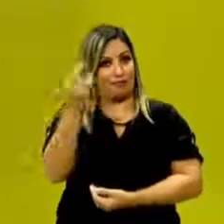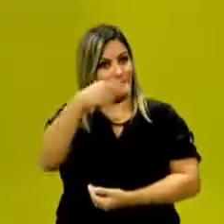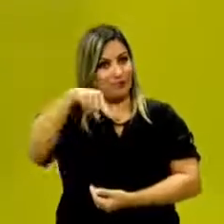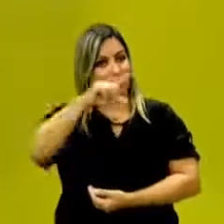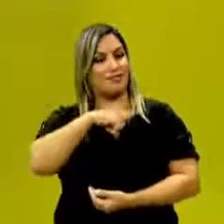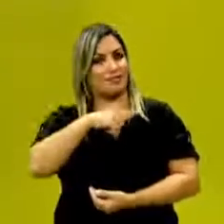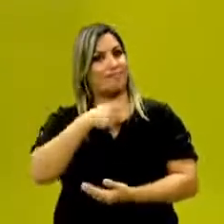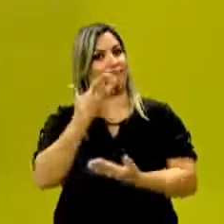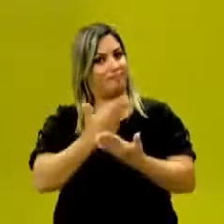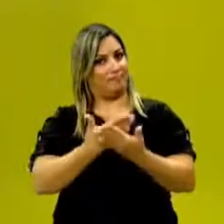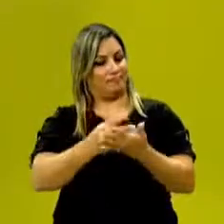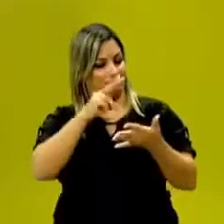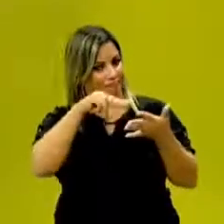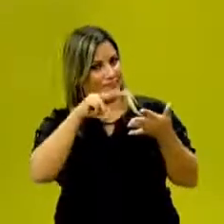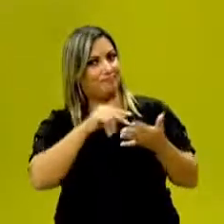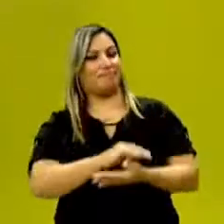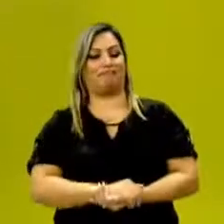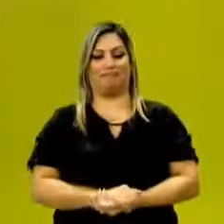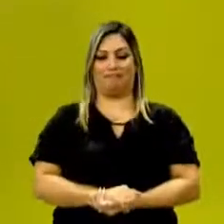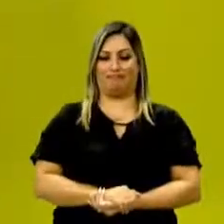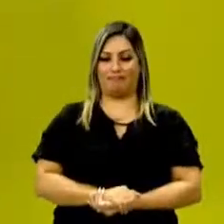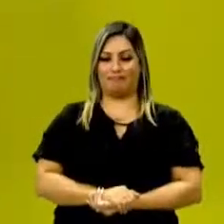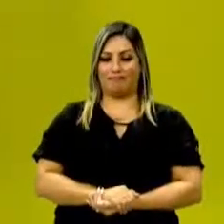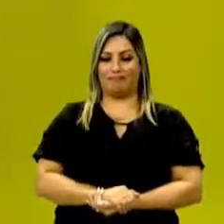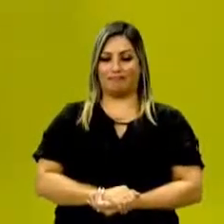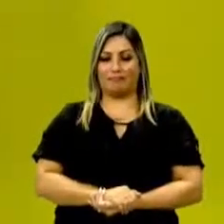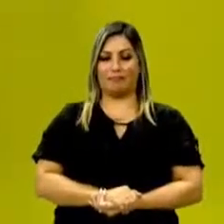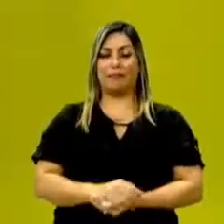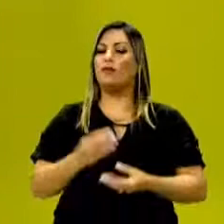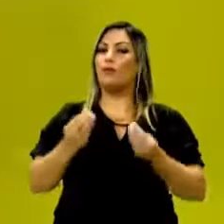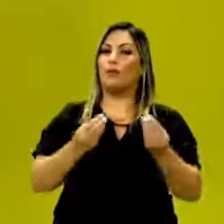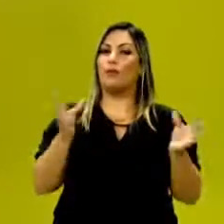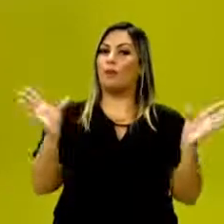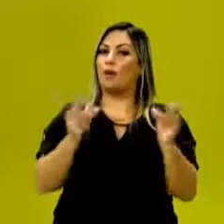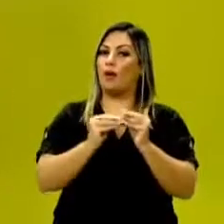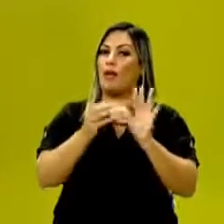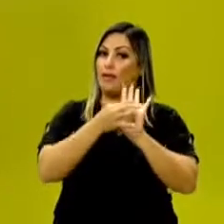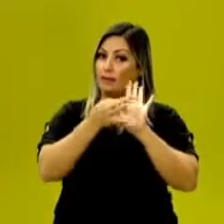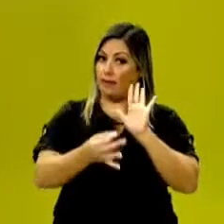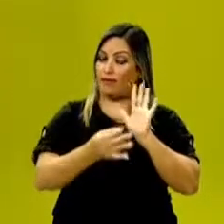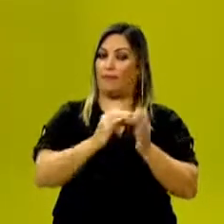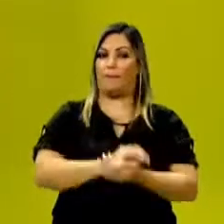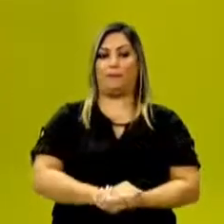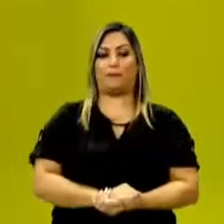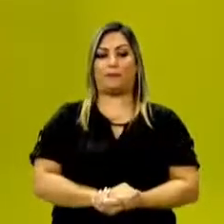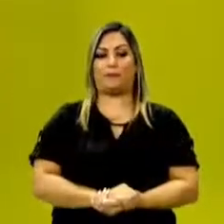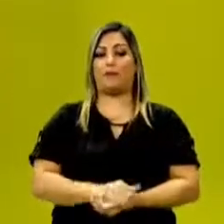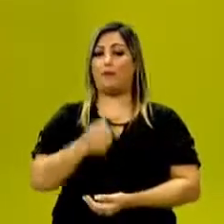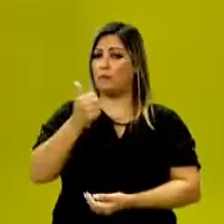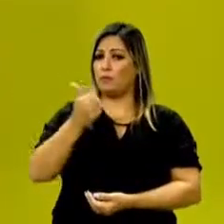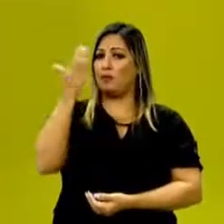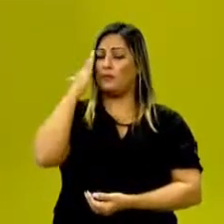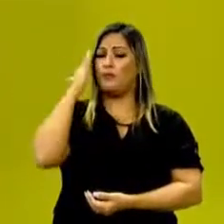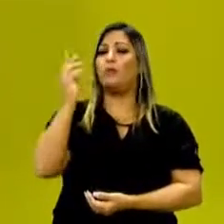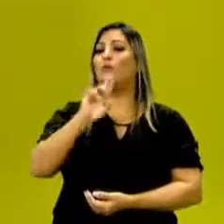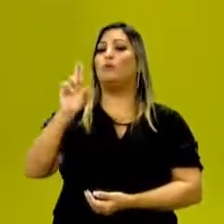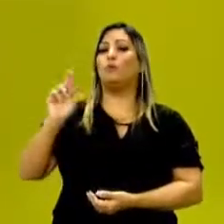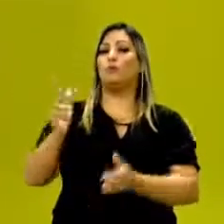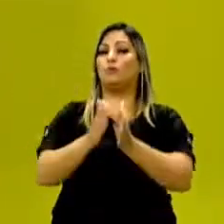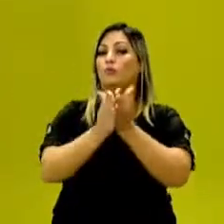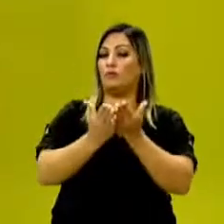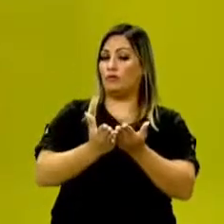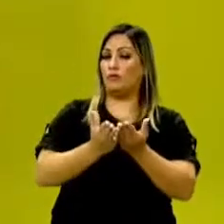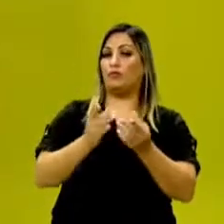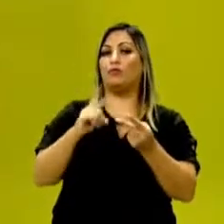as conheçam. Pois bem, como fazer uma resenha? Eu preciso, primeiramente, saber qual é o nome da obra,